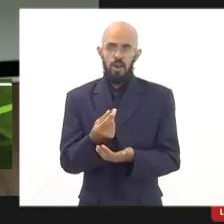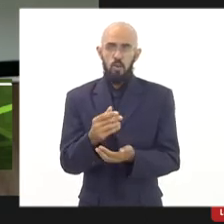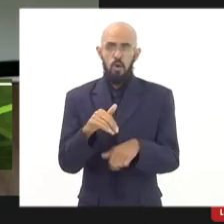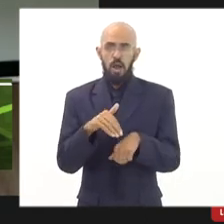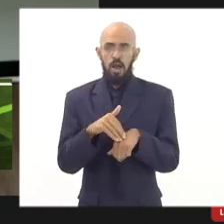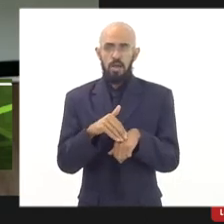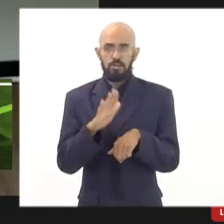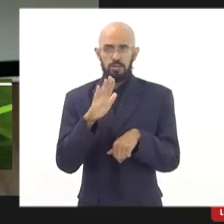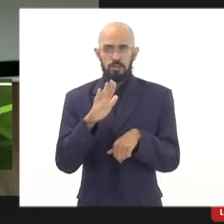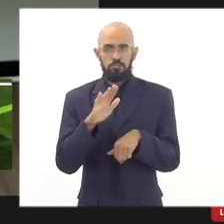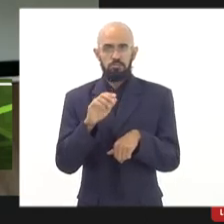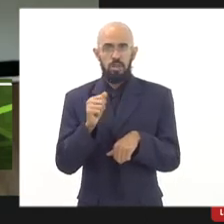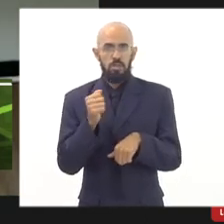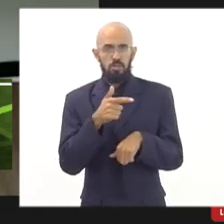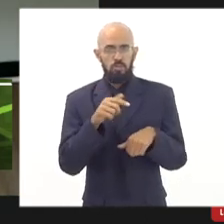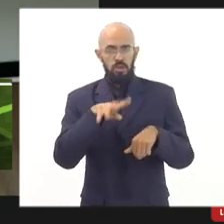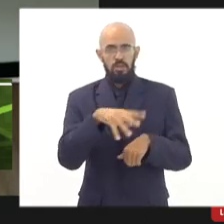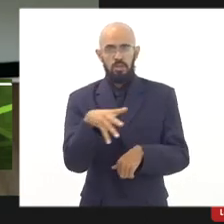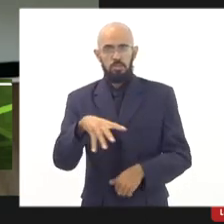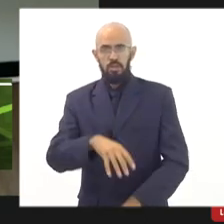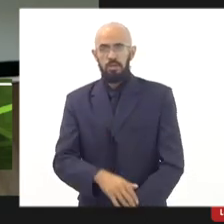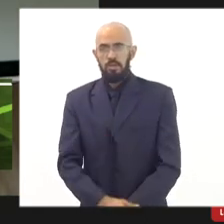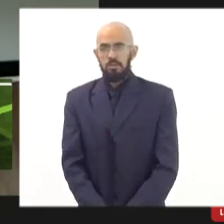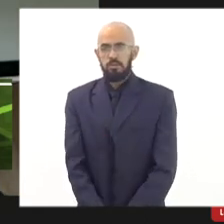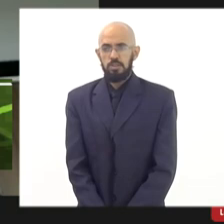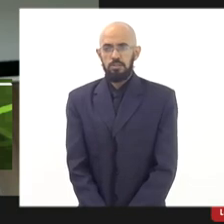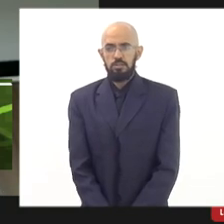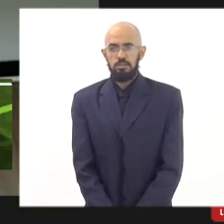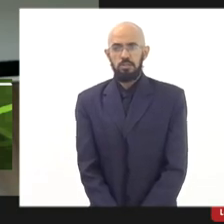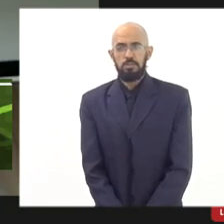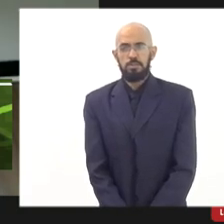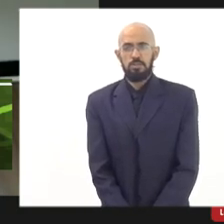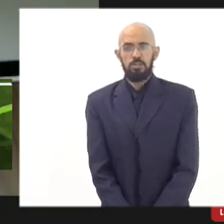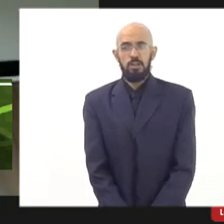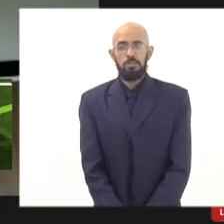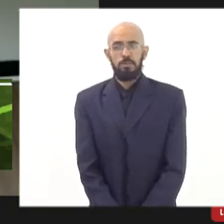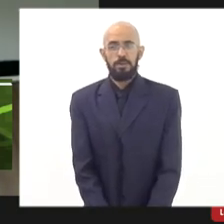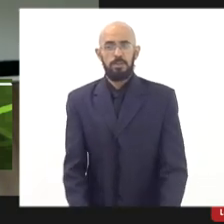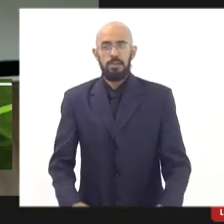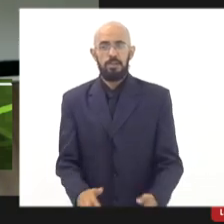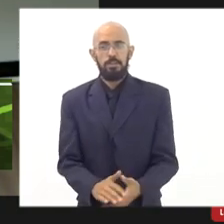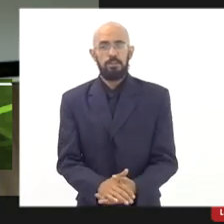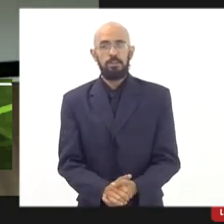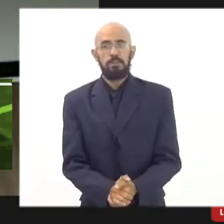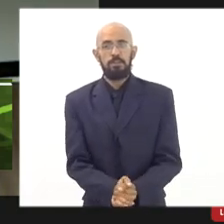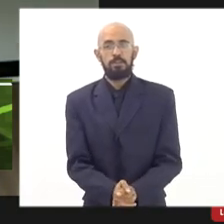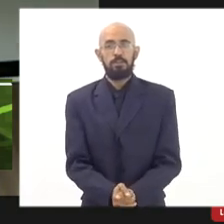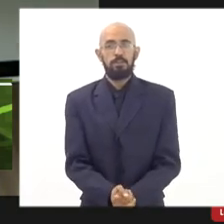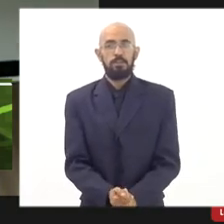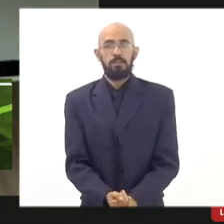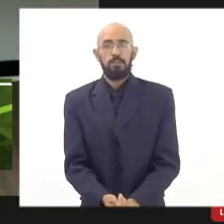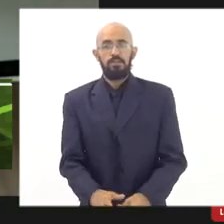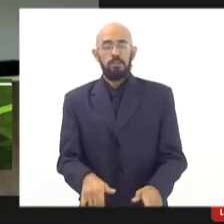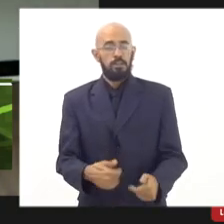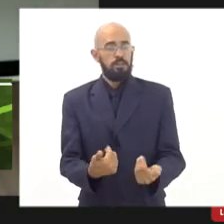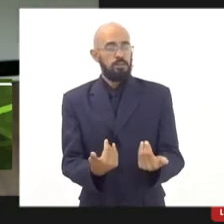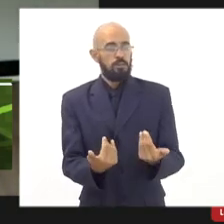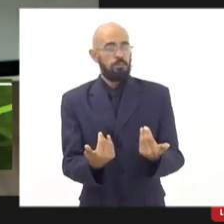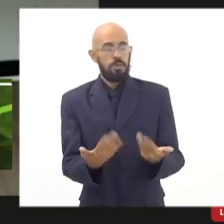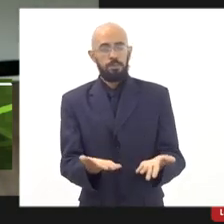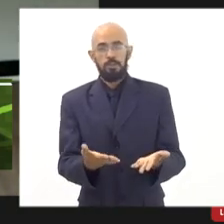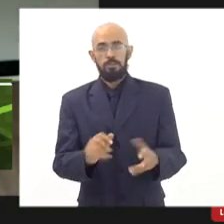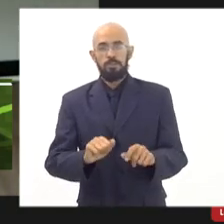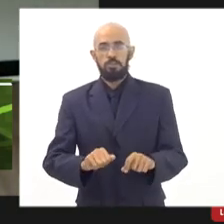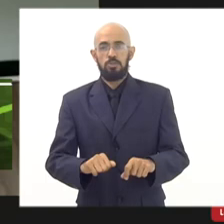da tabela. Isso já é um passo, já nos ajuda. Mas isso só não